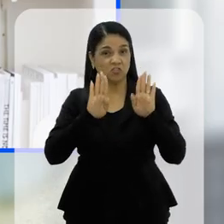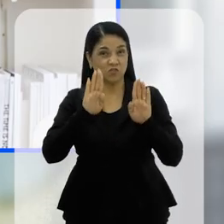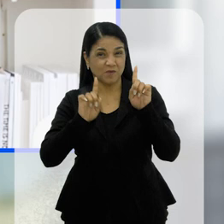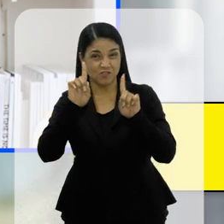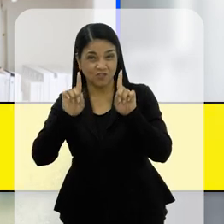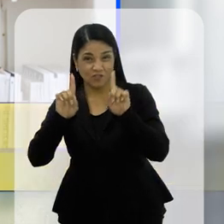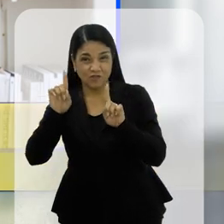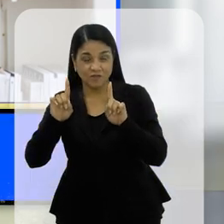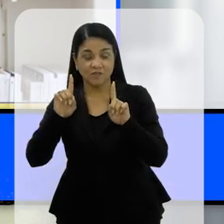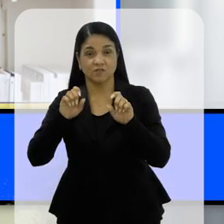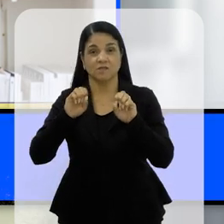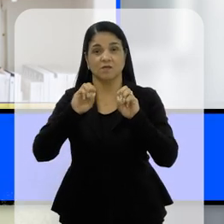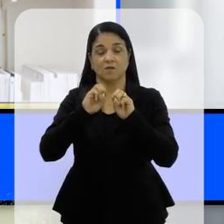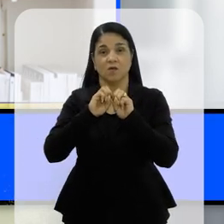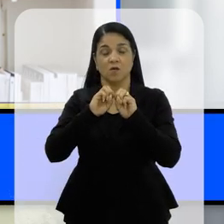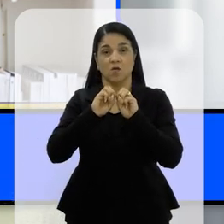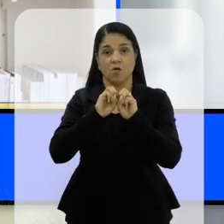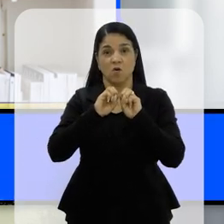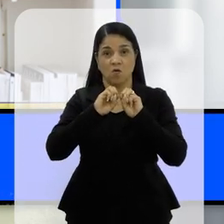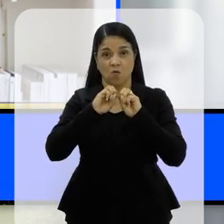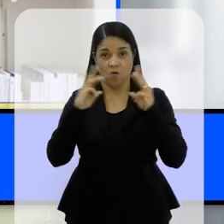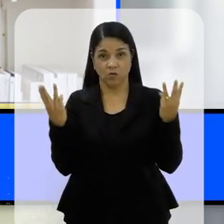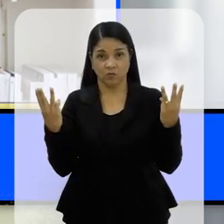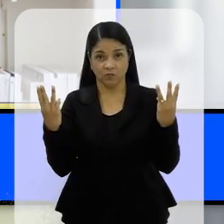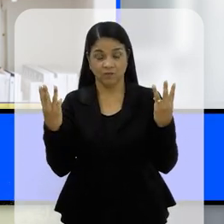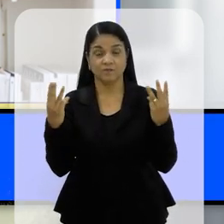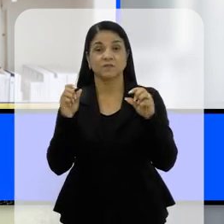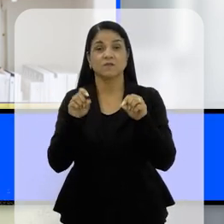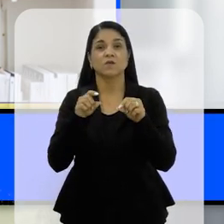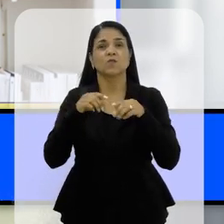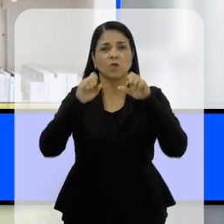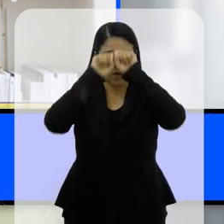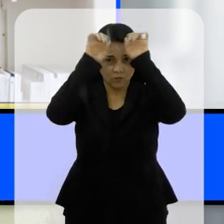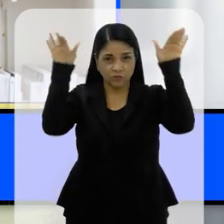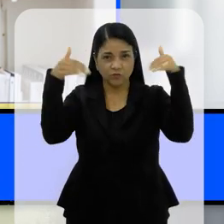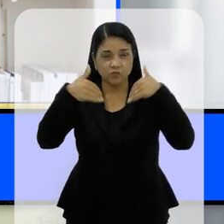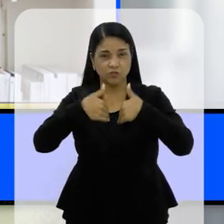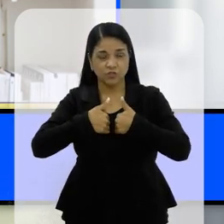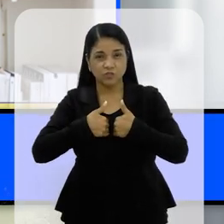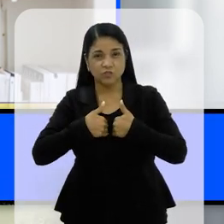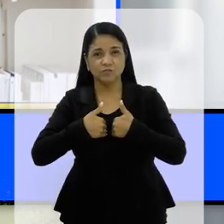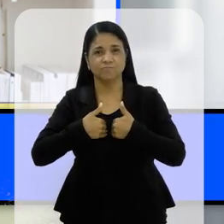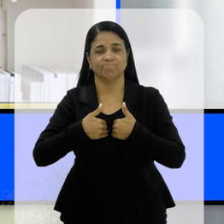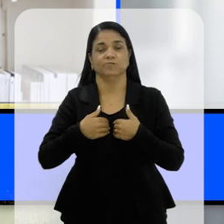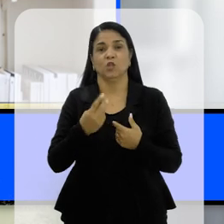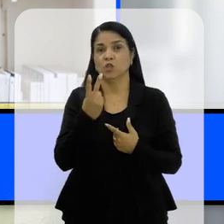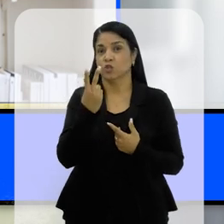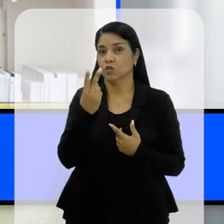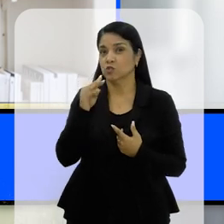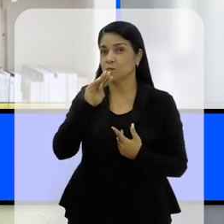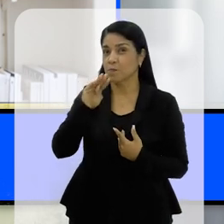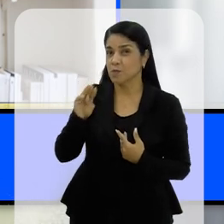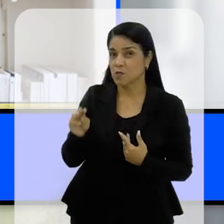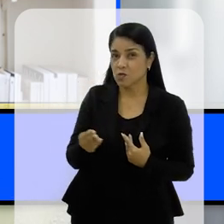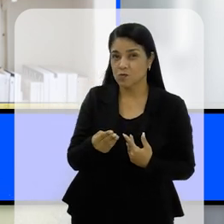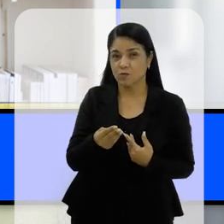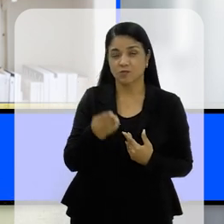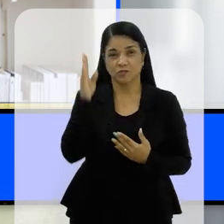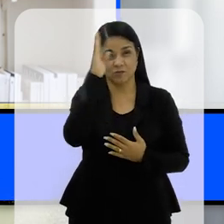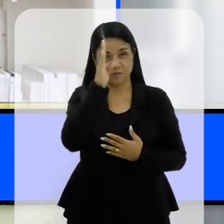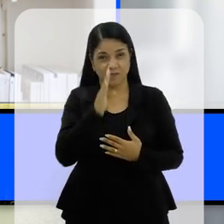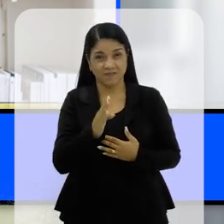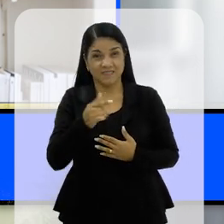Segundo estimativas da Organização das Nações Unidas, o autismo é um distúrbio que atinge cerca de 2 milhões de